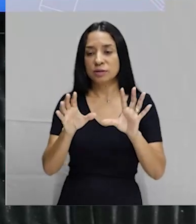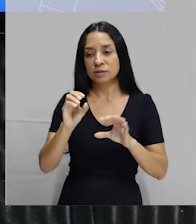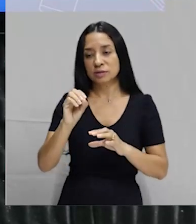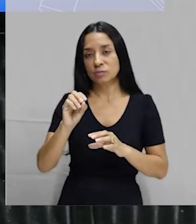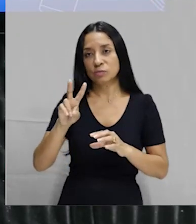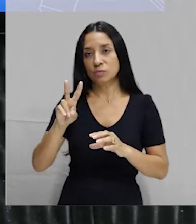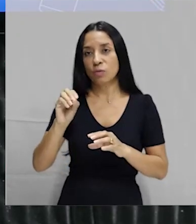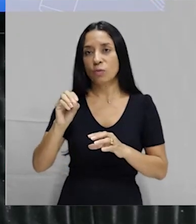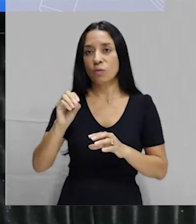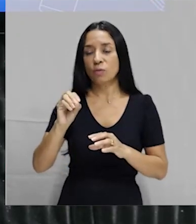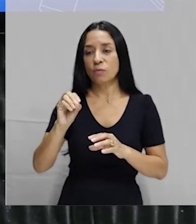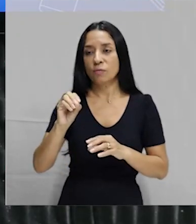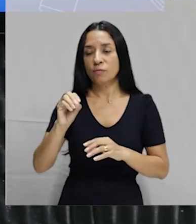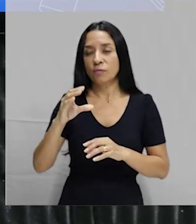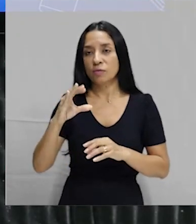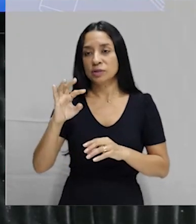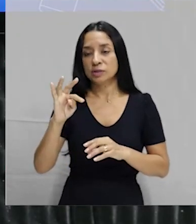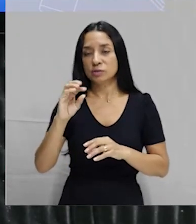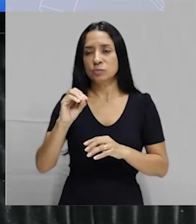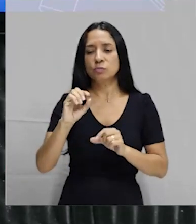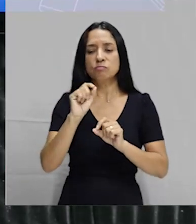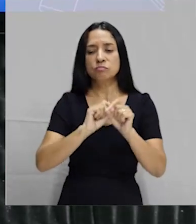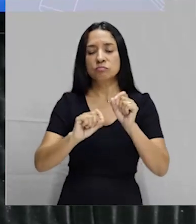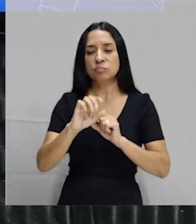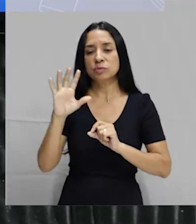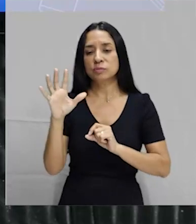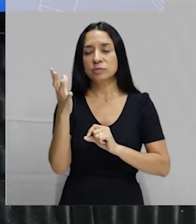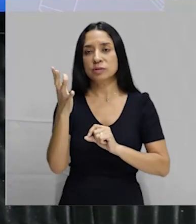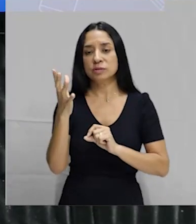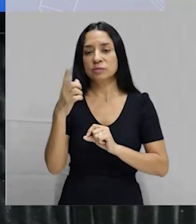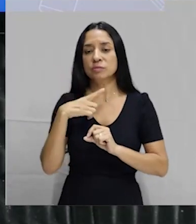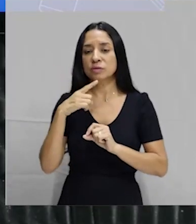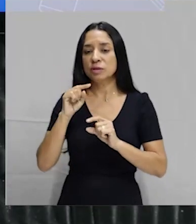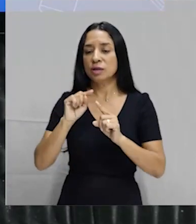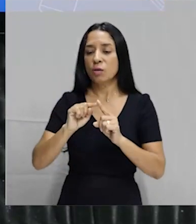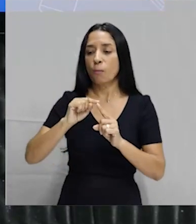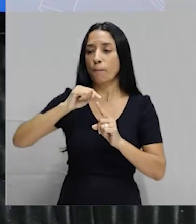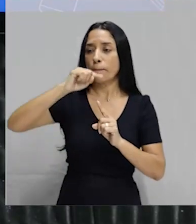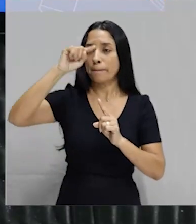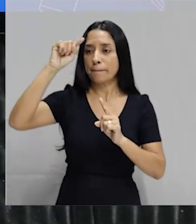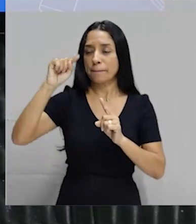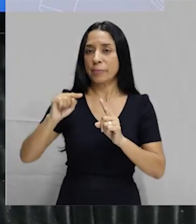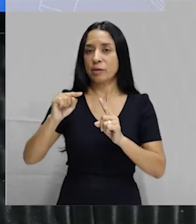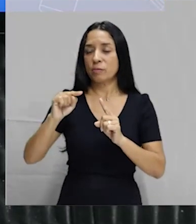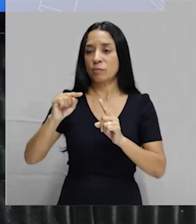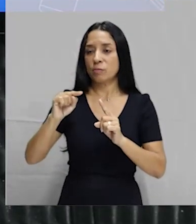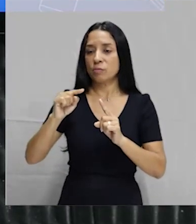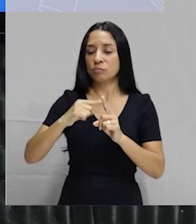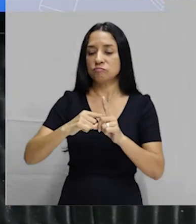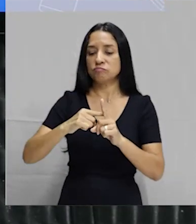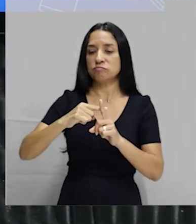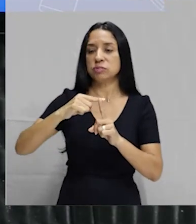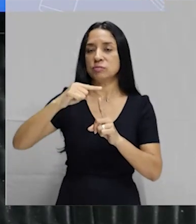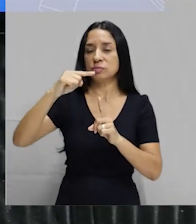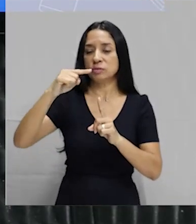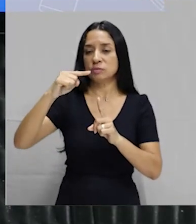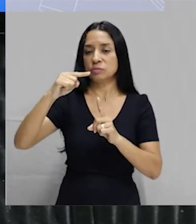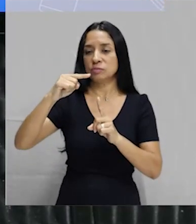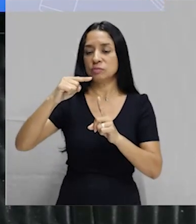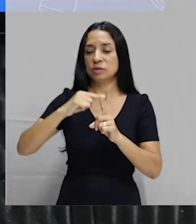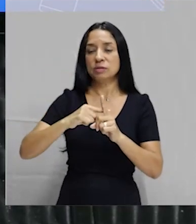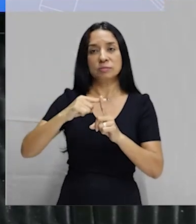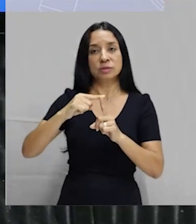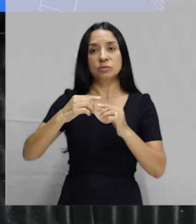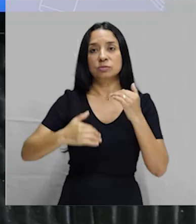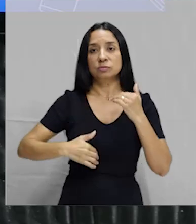óvulo não fecundado, o que vai acontecer? Vai ocorrer um pico de crescimento na temperatura corporal da mulher,